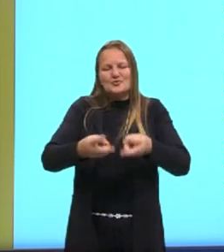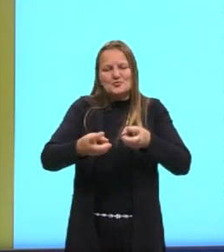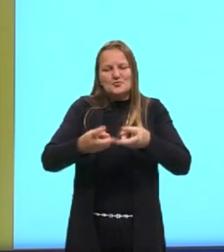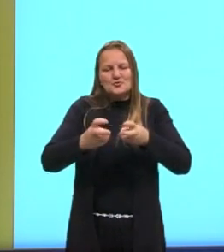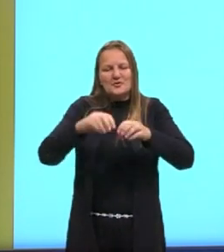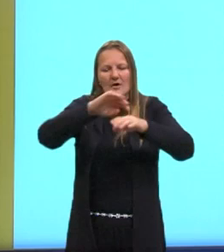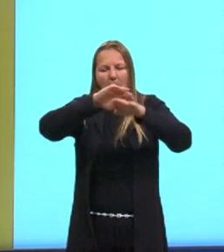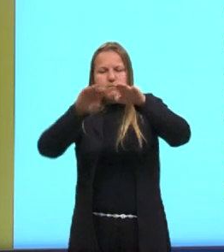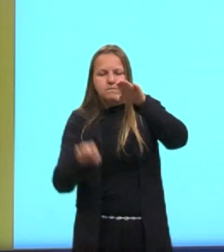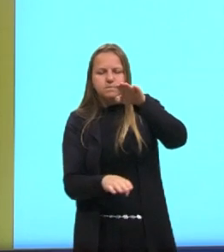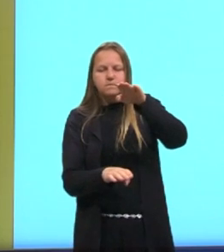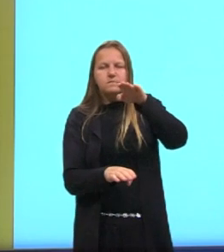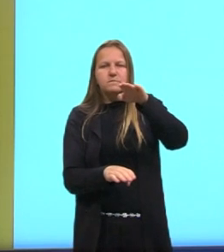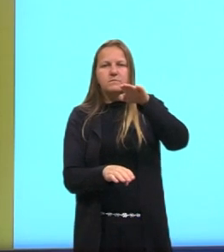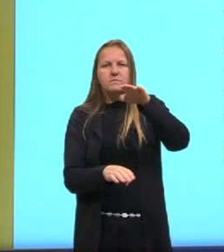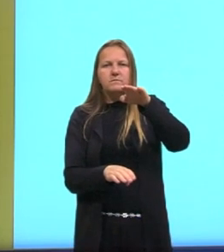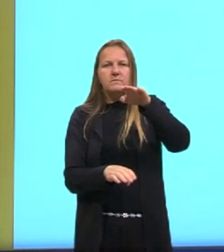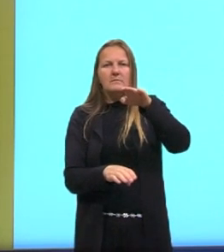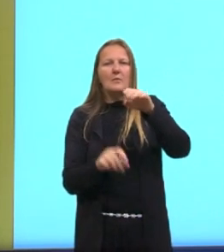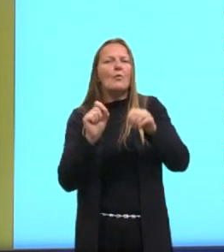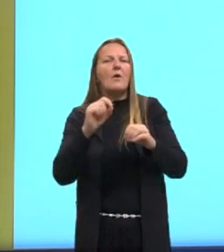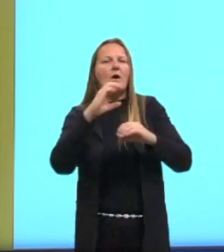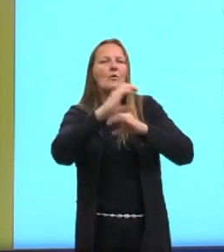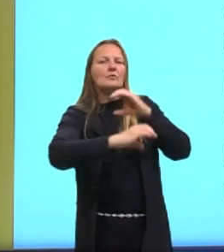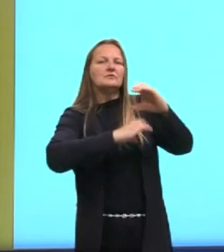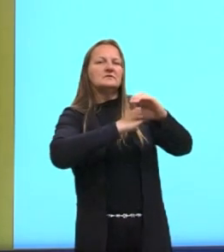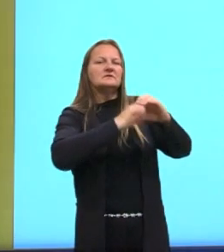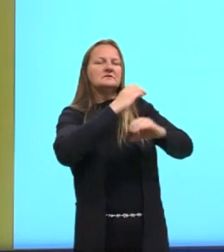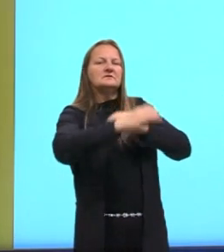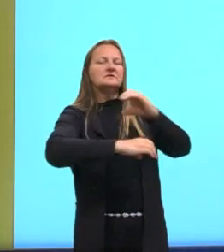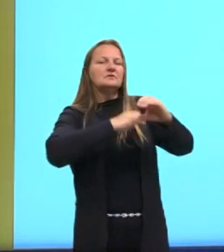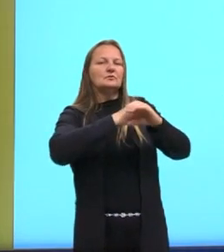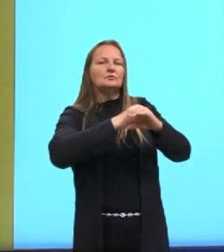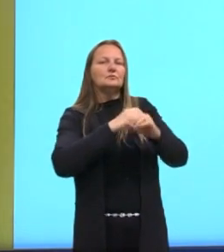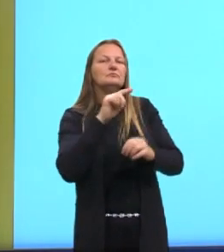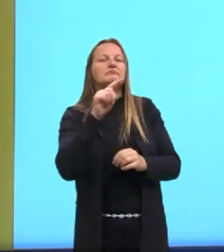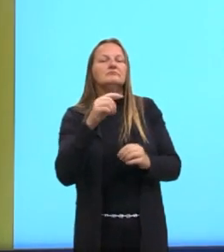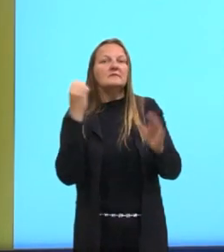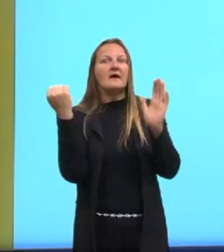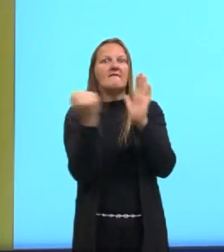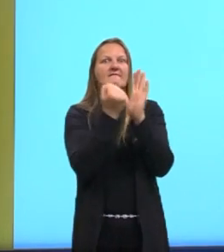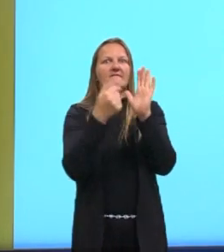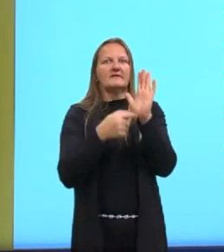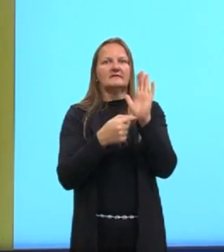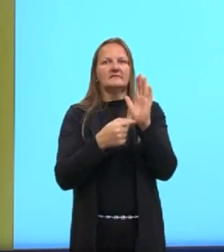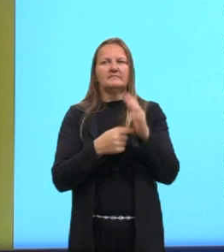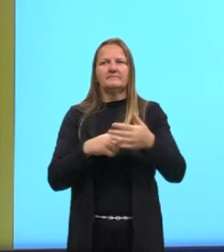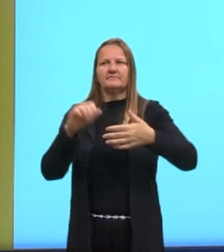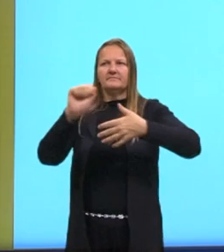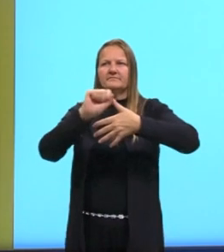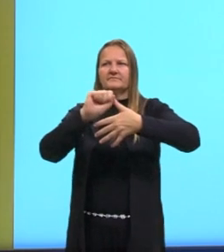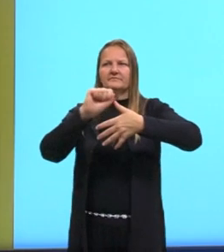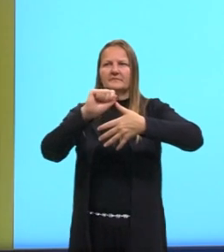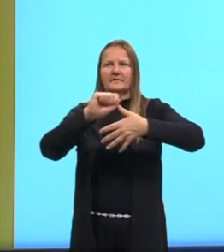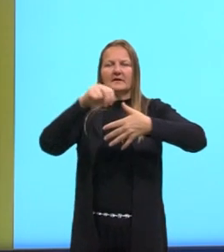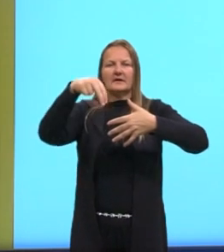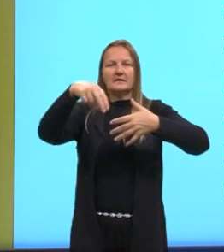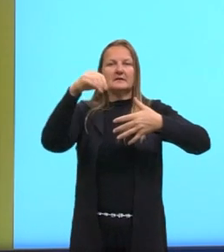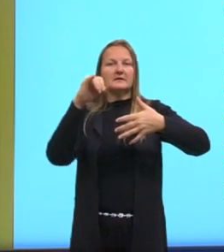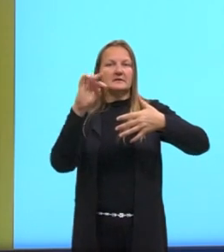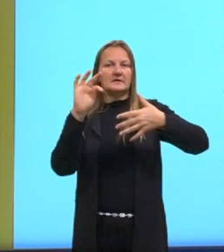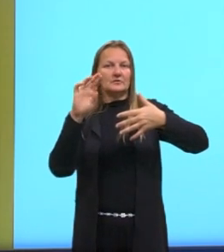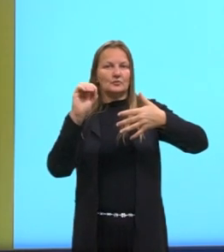ciclo do... Será que é do nitrogênio, a letra A? Devido à nitrificação ambiental,